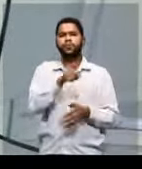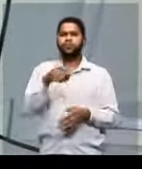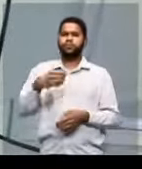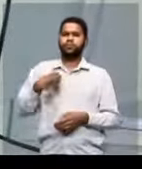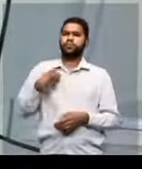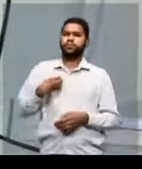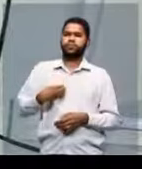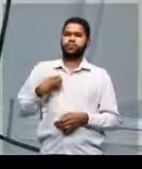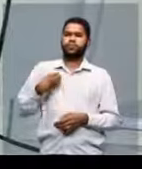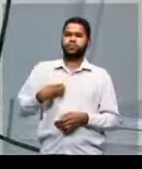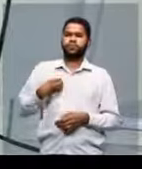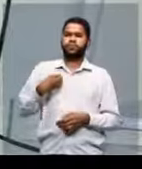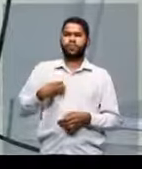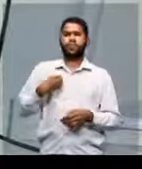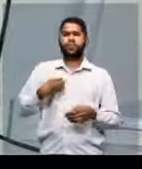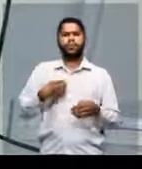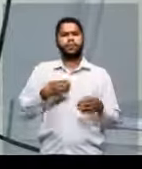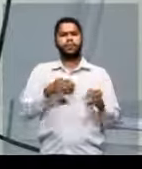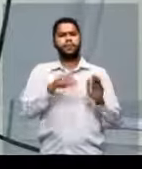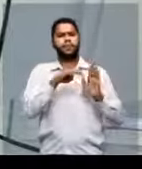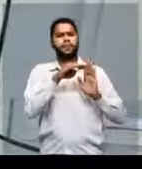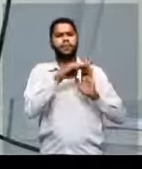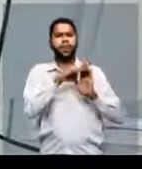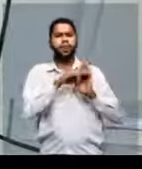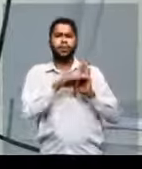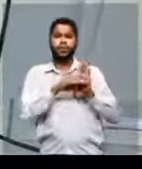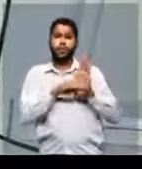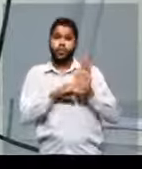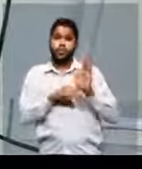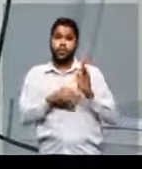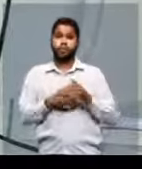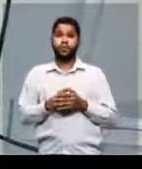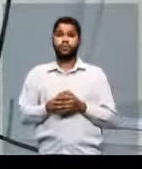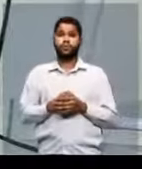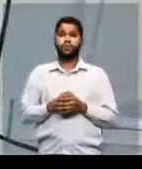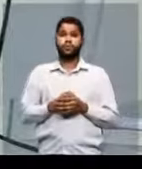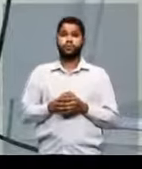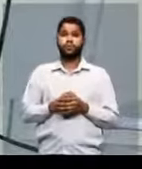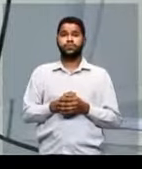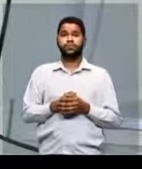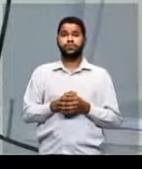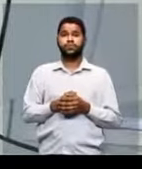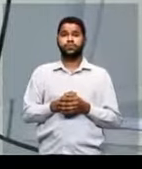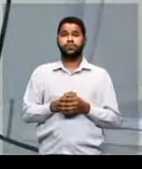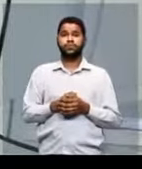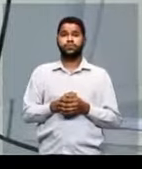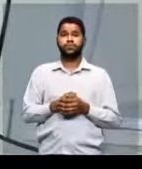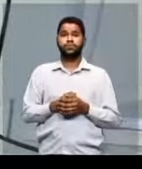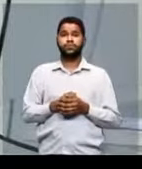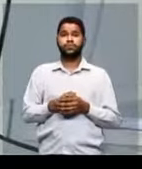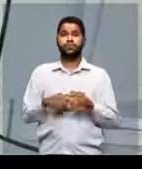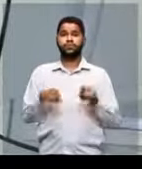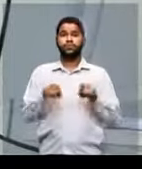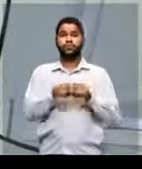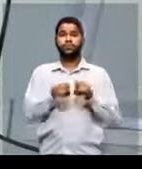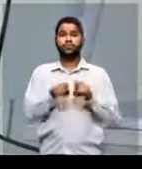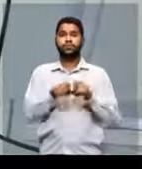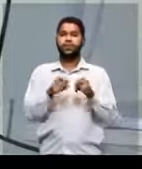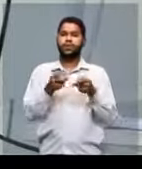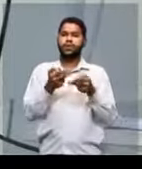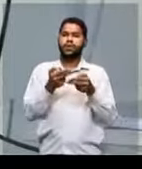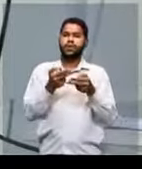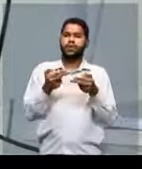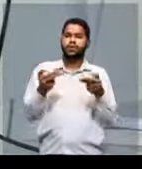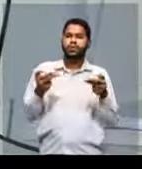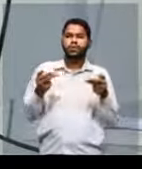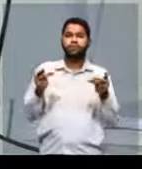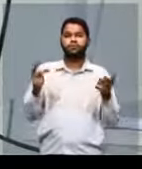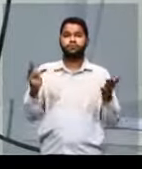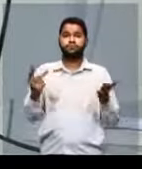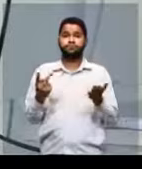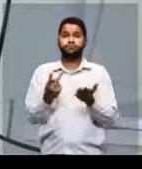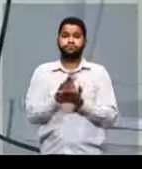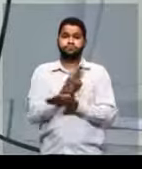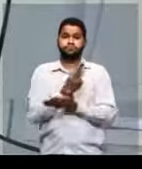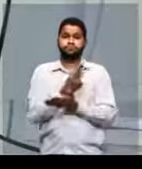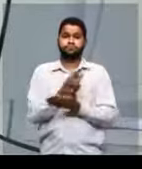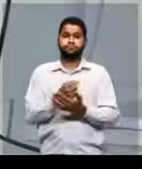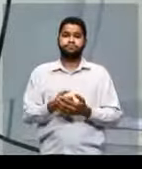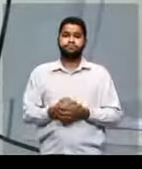vive, dos problemas, do mundo que você vive, das coisas que acontecem,